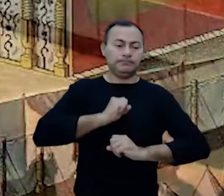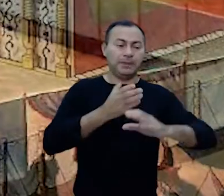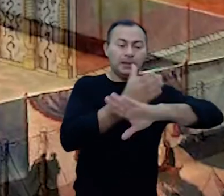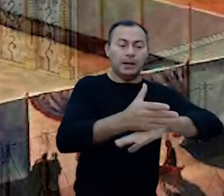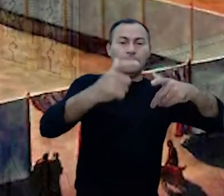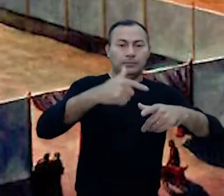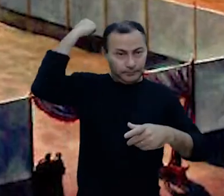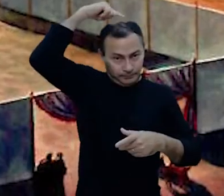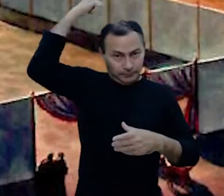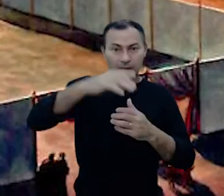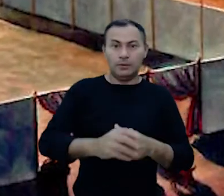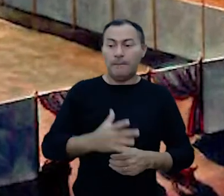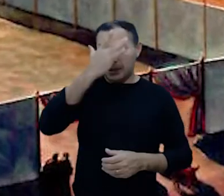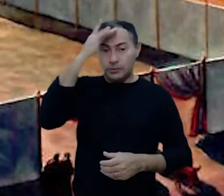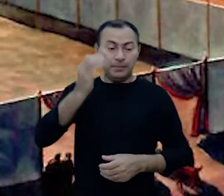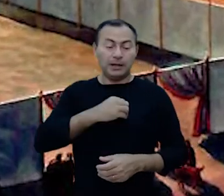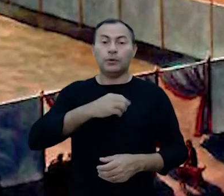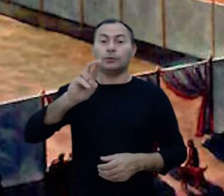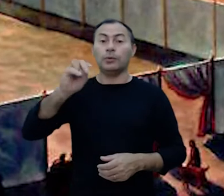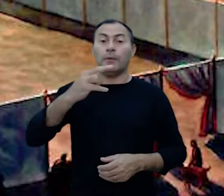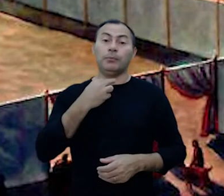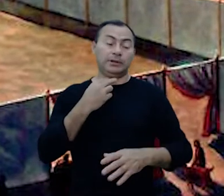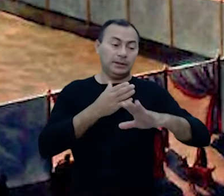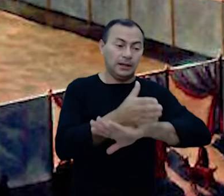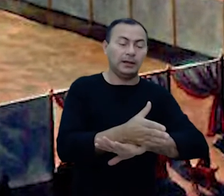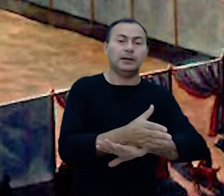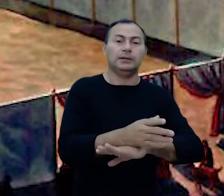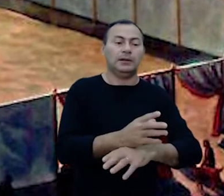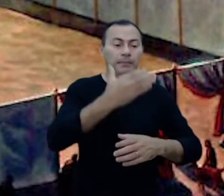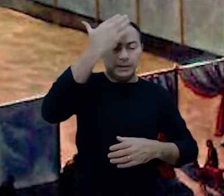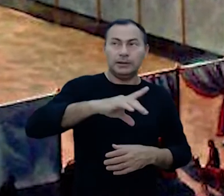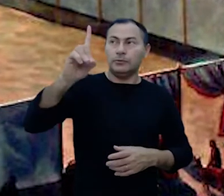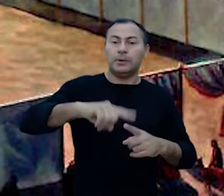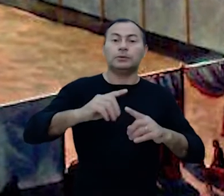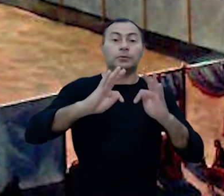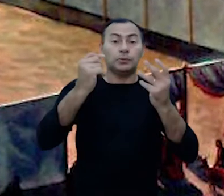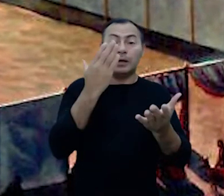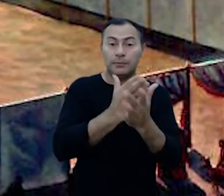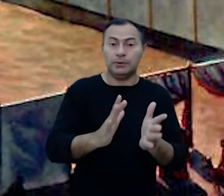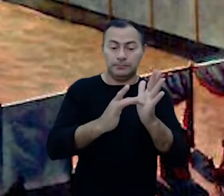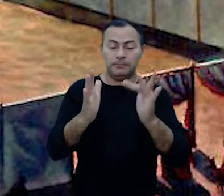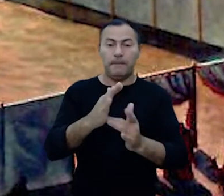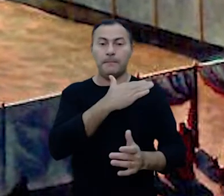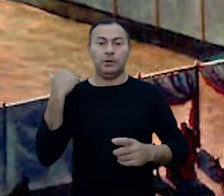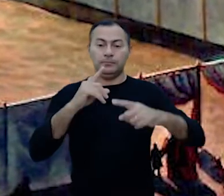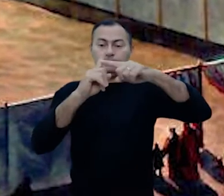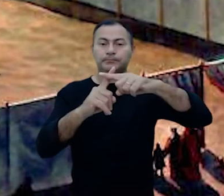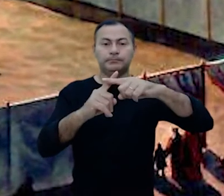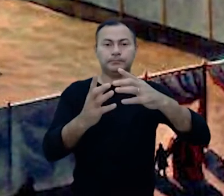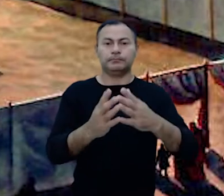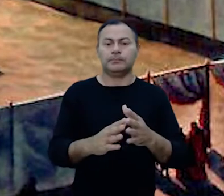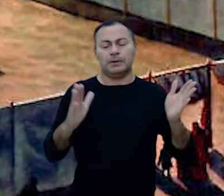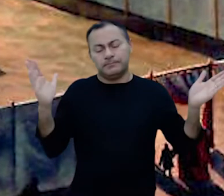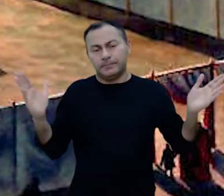O pecador nunca poderia entrar na presença de Deus, somente o sacerdote intercedia, mas tudo isso acabou quando Jesus Cristo morreu na